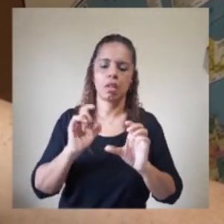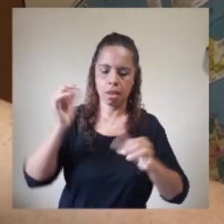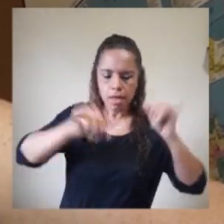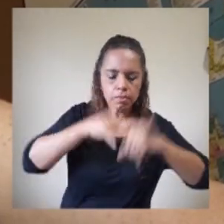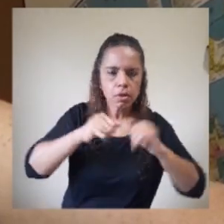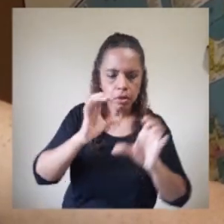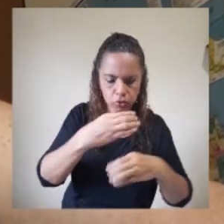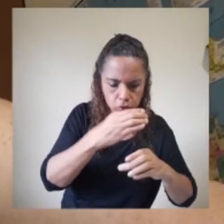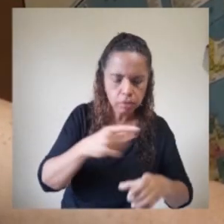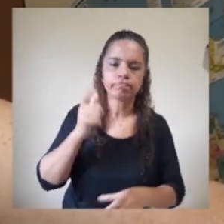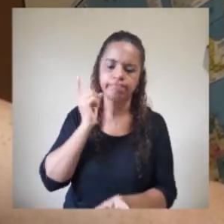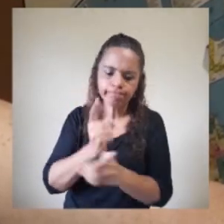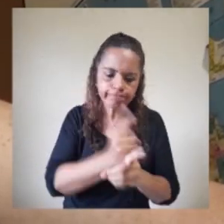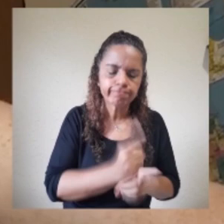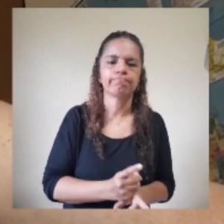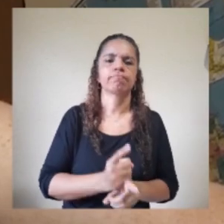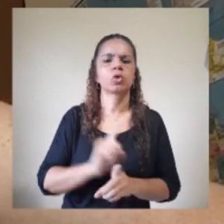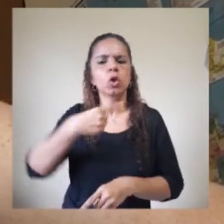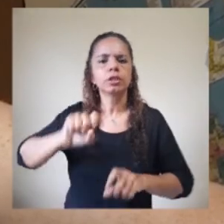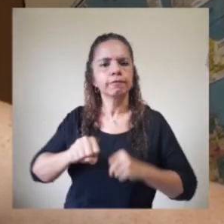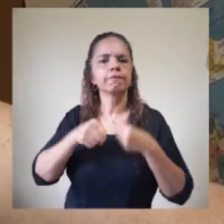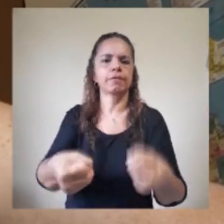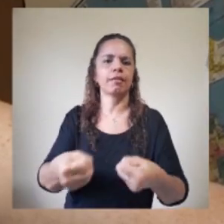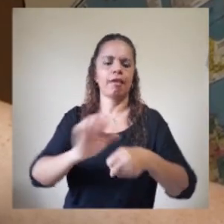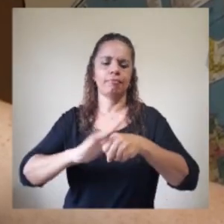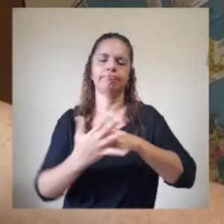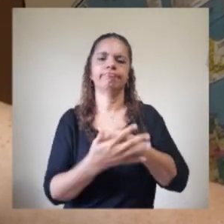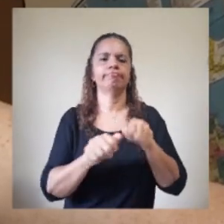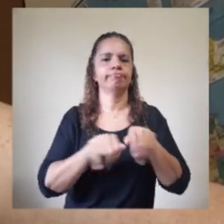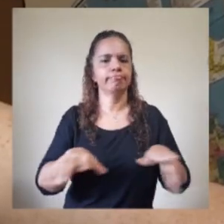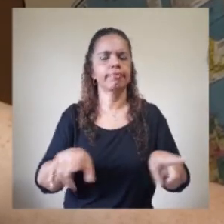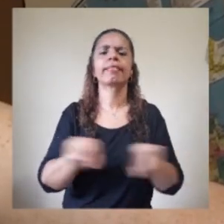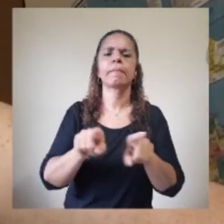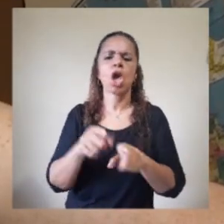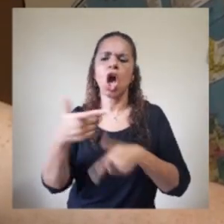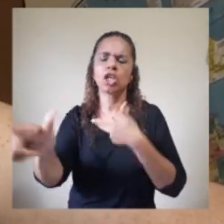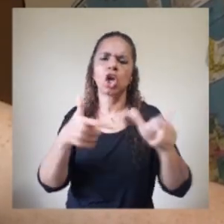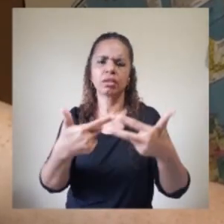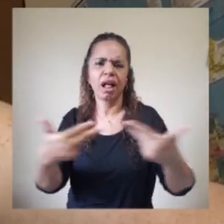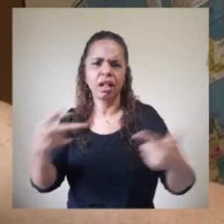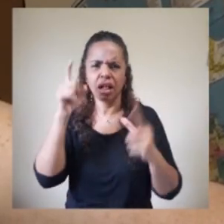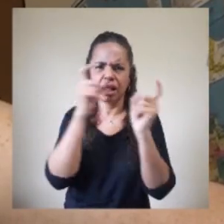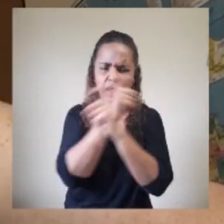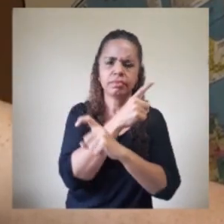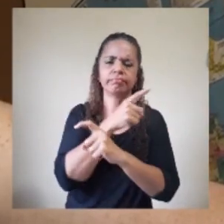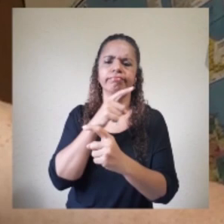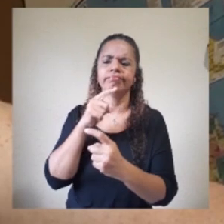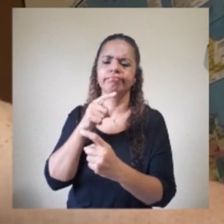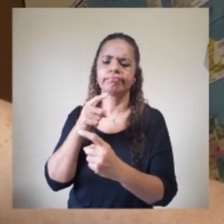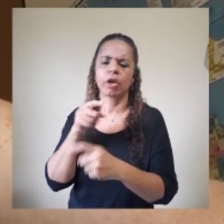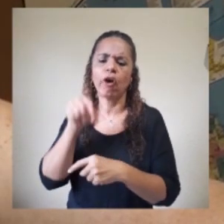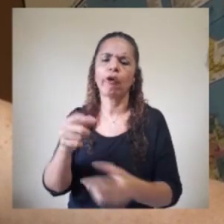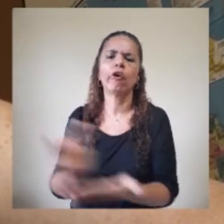que tenhamos condições de enfrentar essa pandemia e tantos outros desafios que atingem as diversas